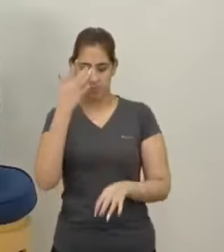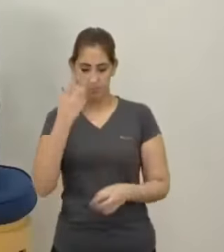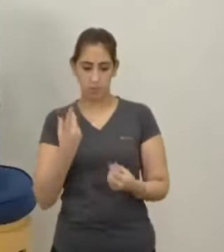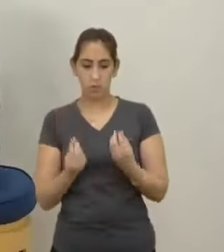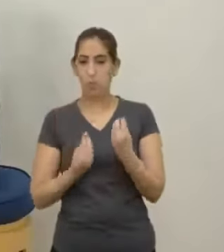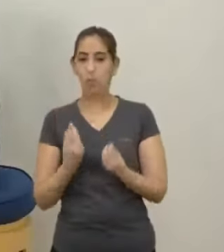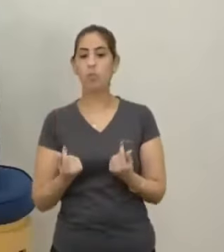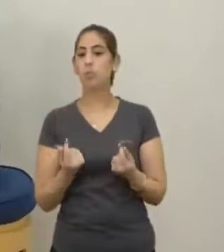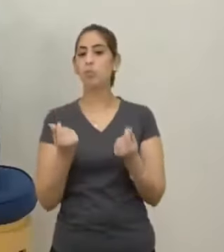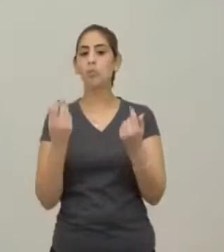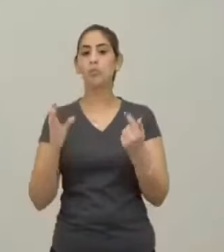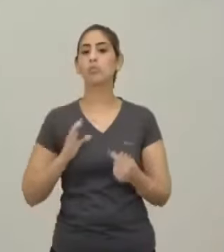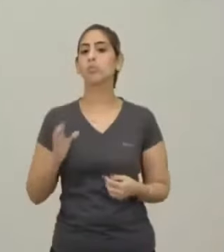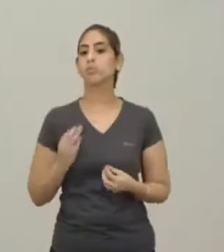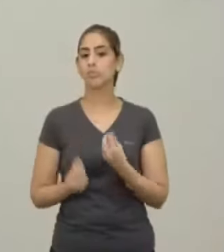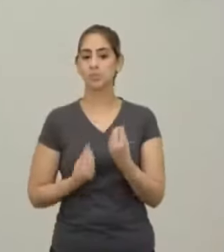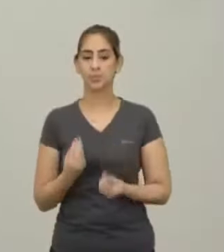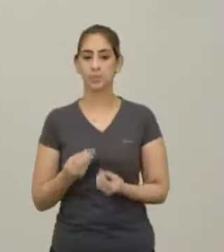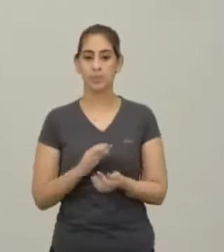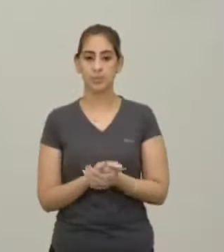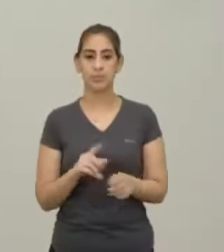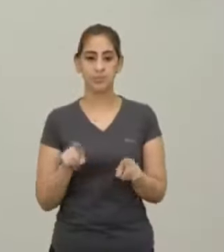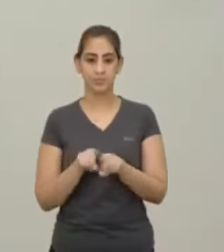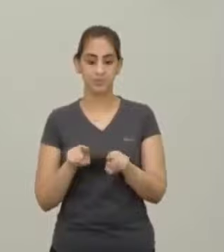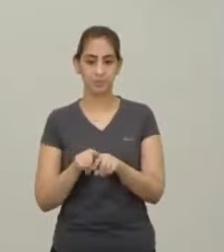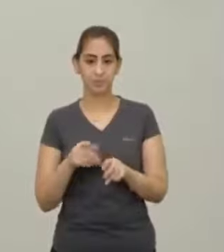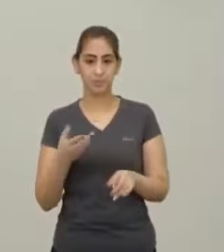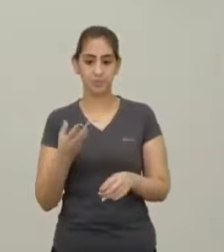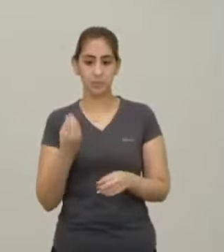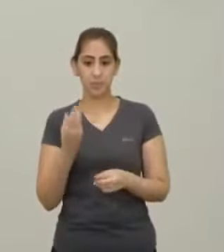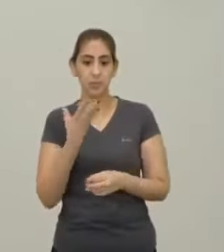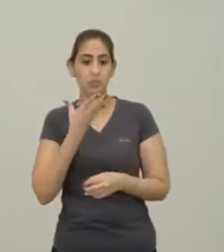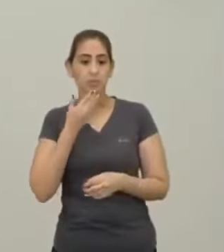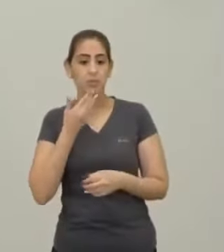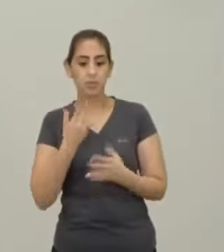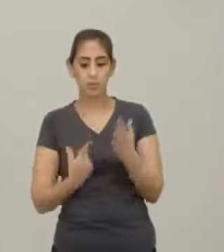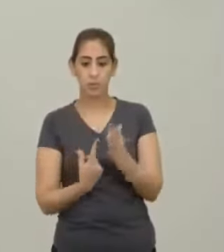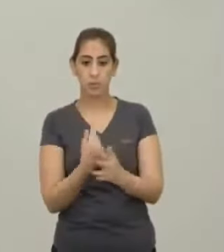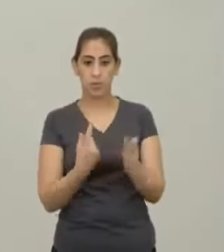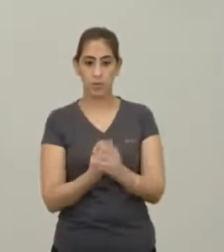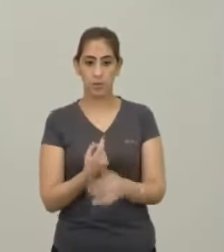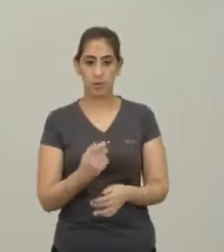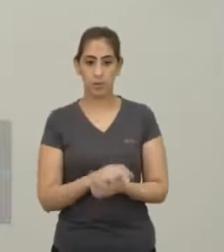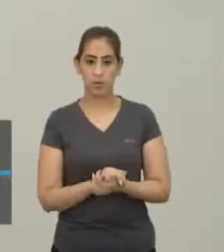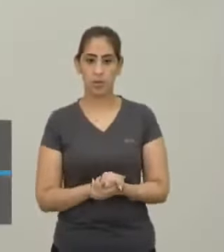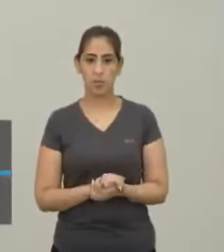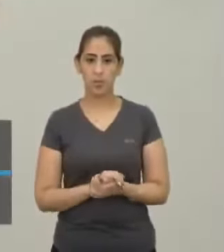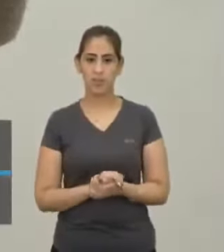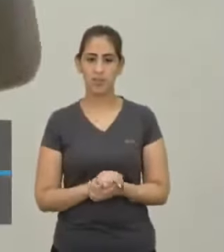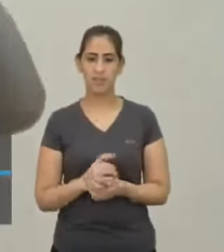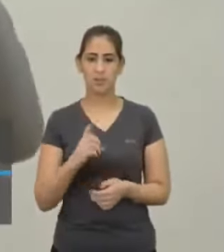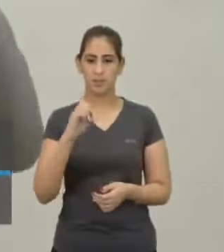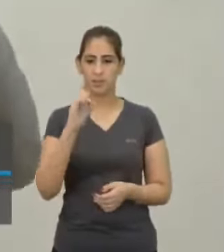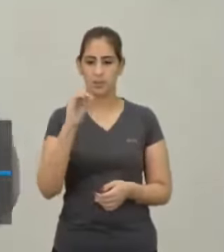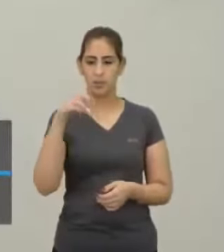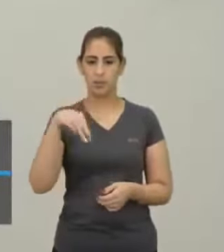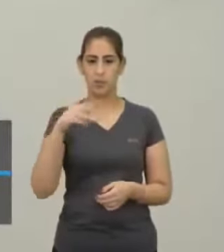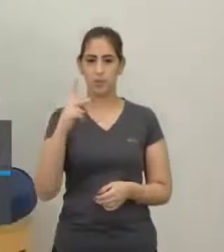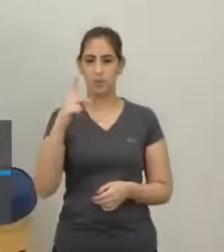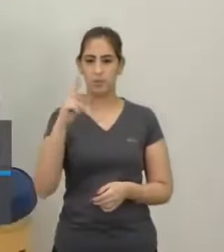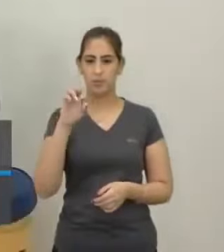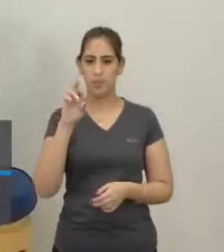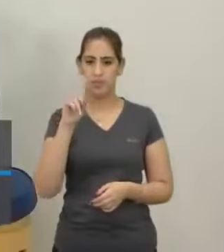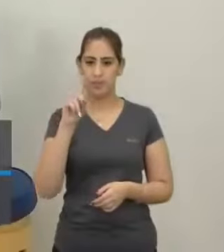exemplo, no século XIX Era muito comum se comprar títulos de nobreza O Dom Pedro II vendeu título de nobreza Dá com pau,